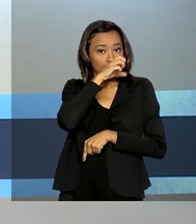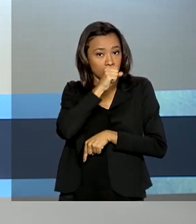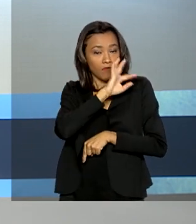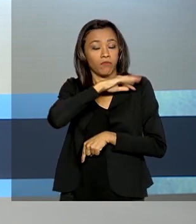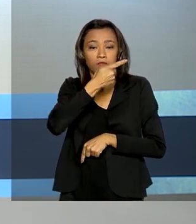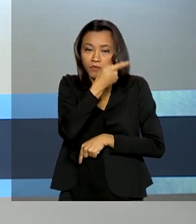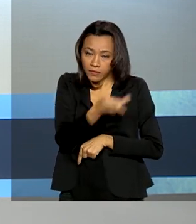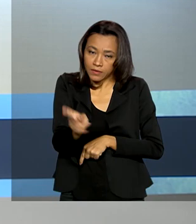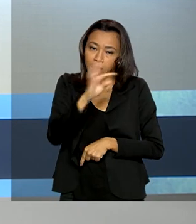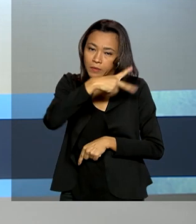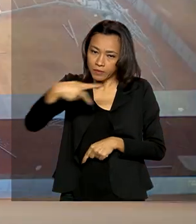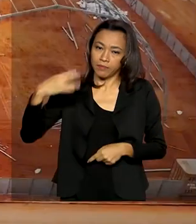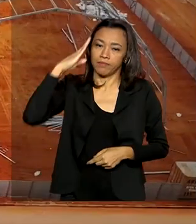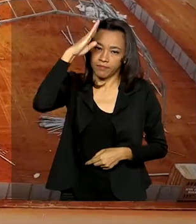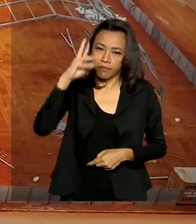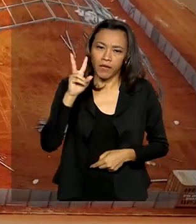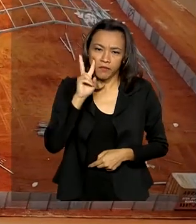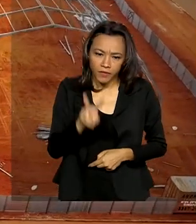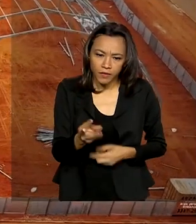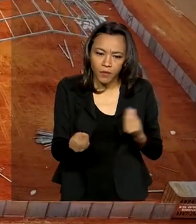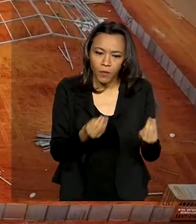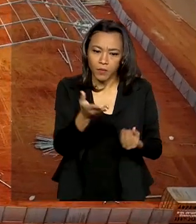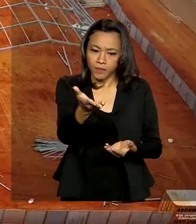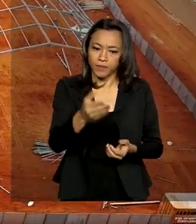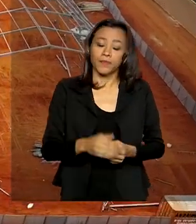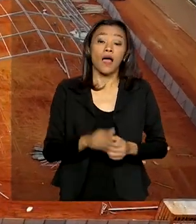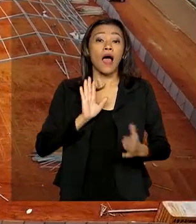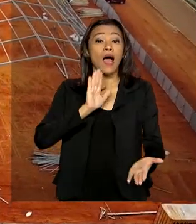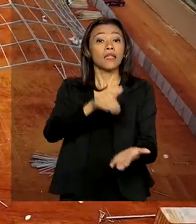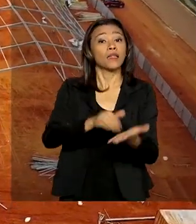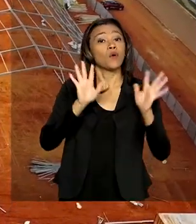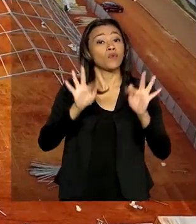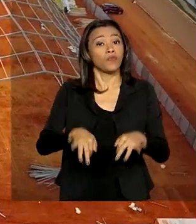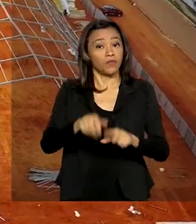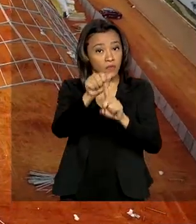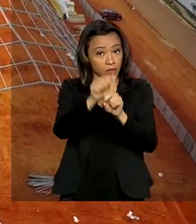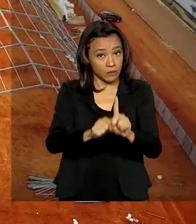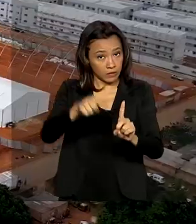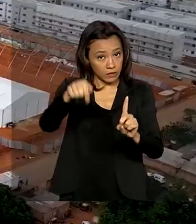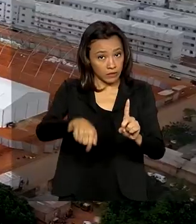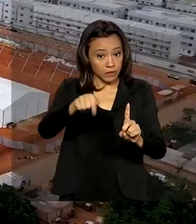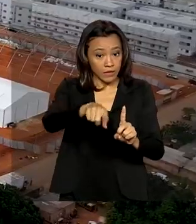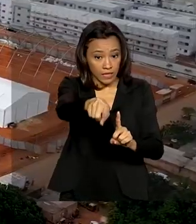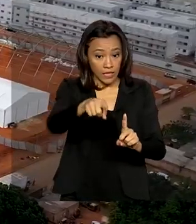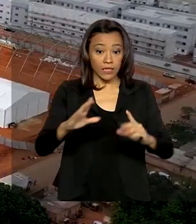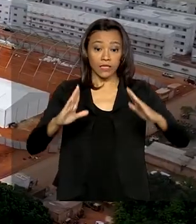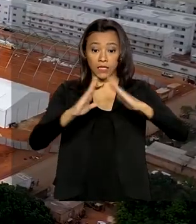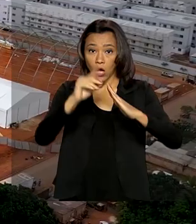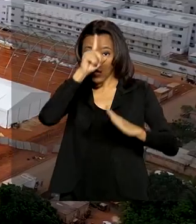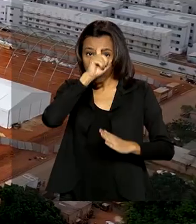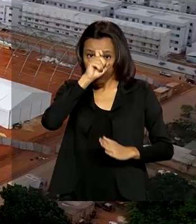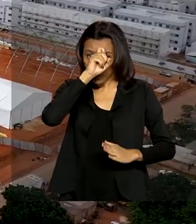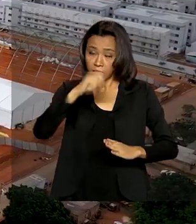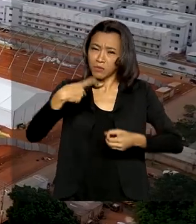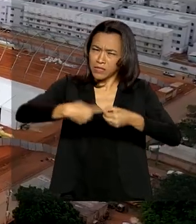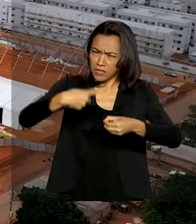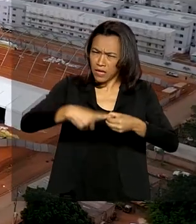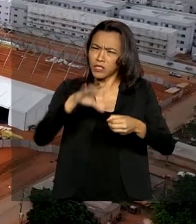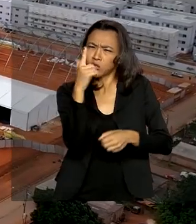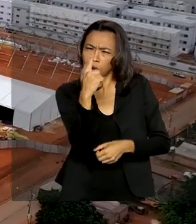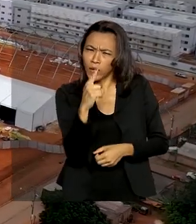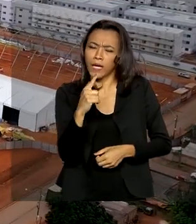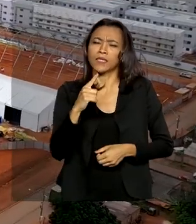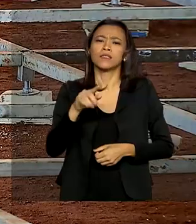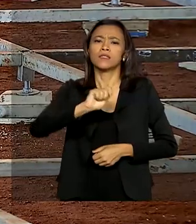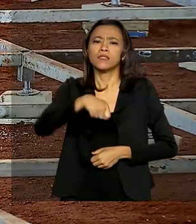conferir as obras. Até o final do mês, o hospital de campanha de Águas Lindas de Goiás, cidade do entorno do